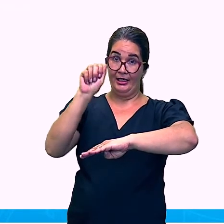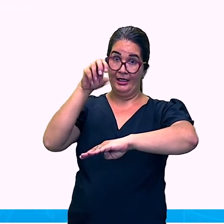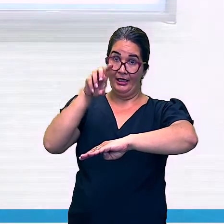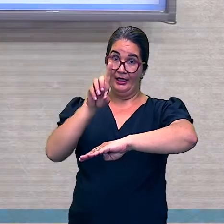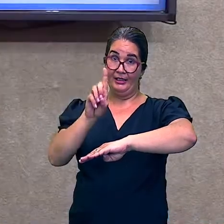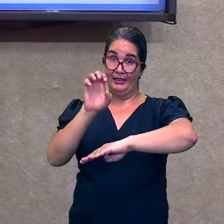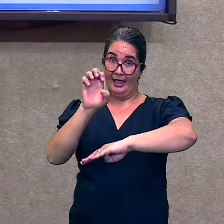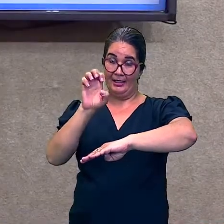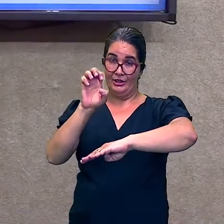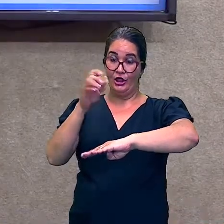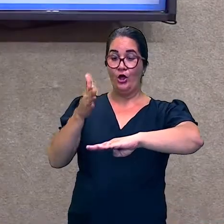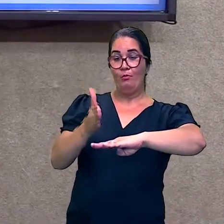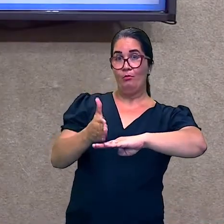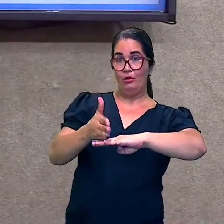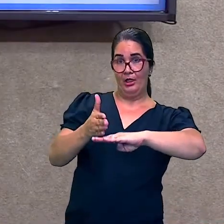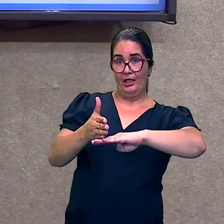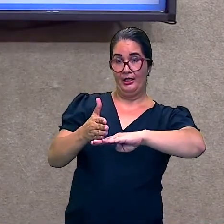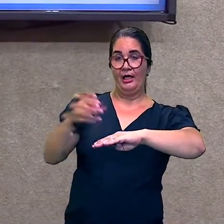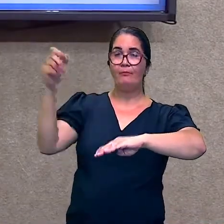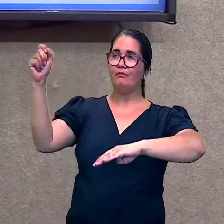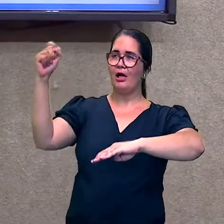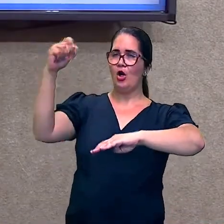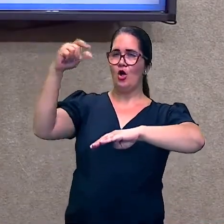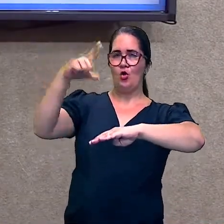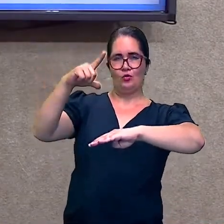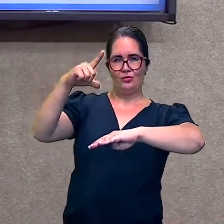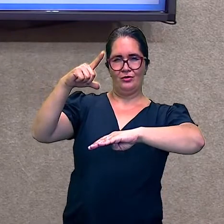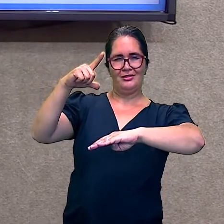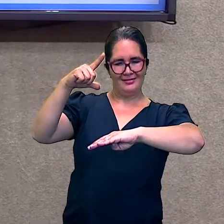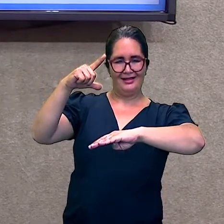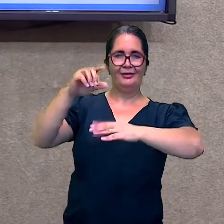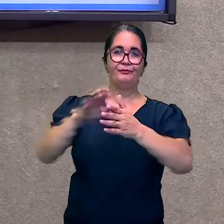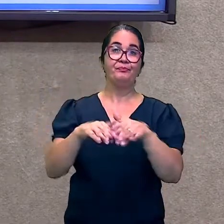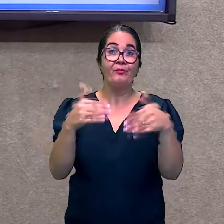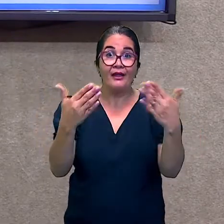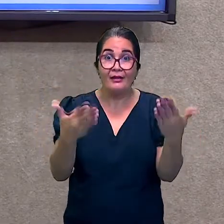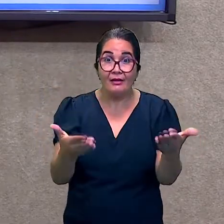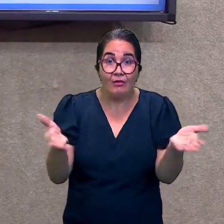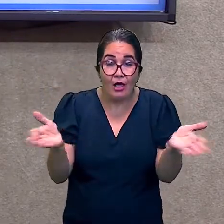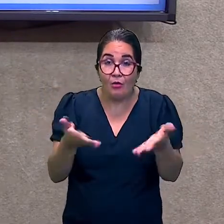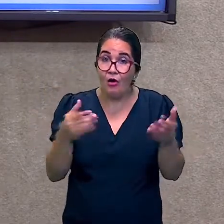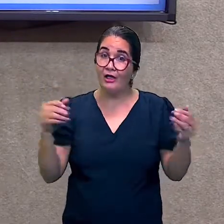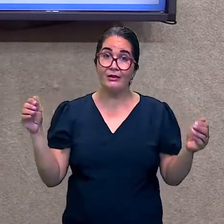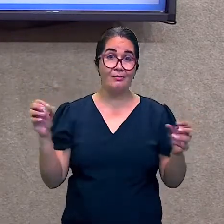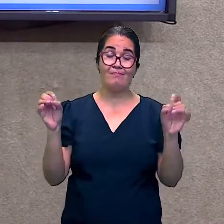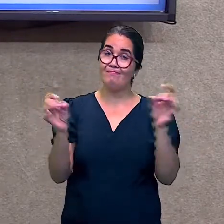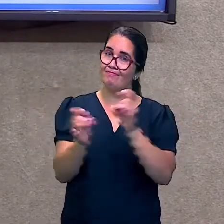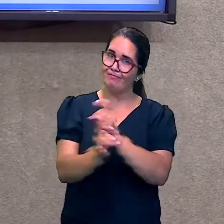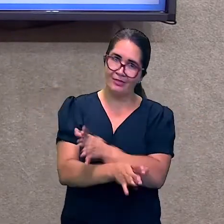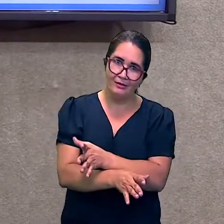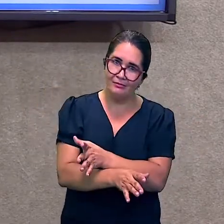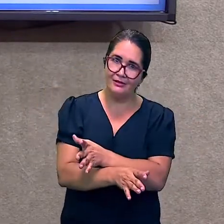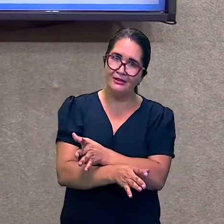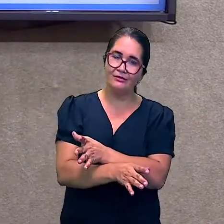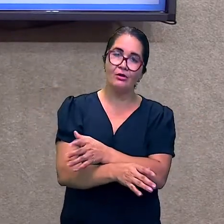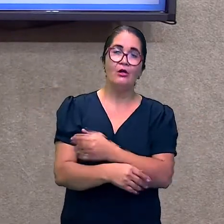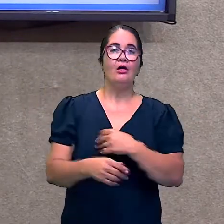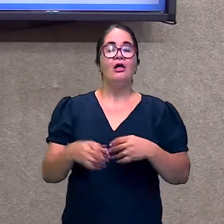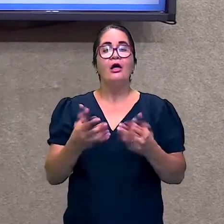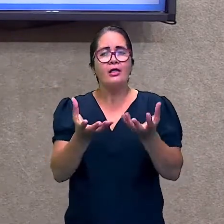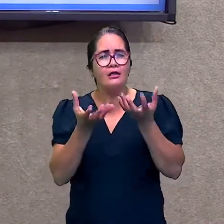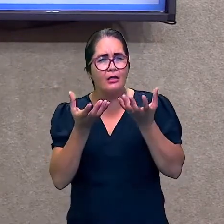Nossa viagem. Pelo renascimento. Está chegando ao fim. Gostaria que vocês alunos.